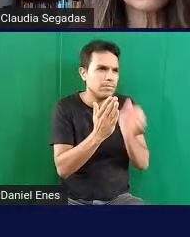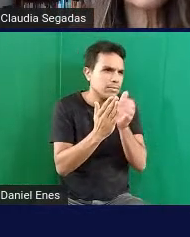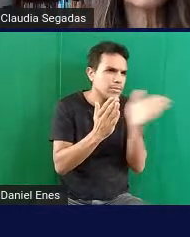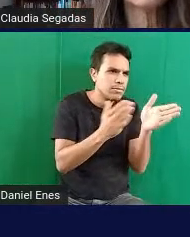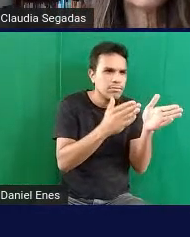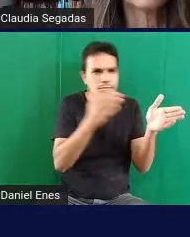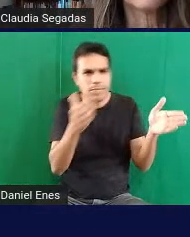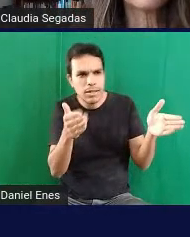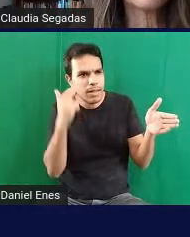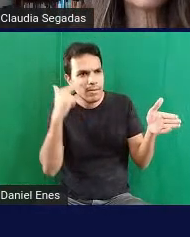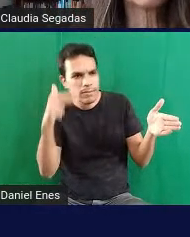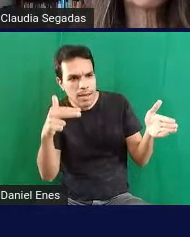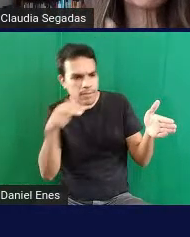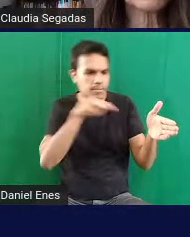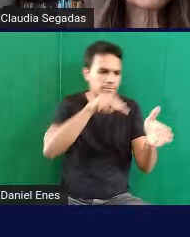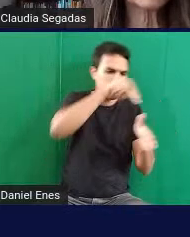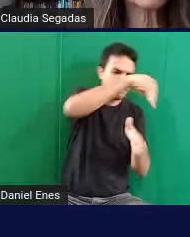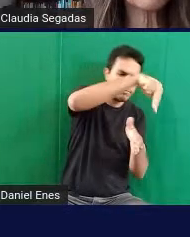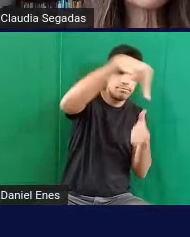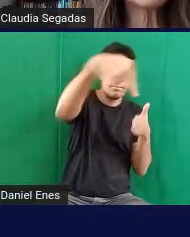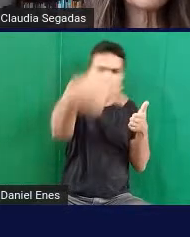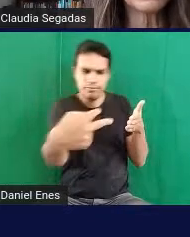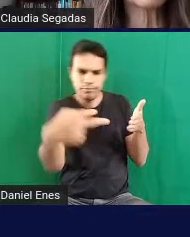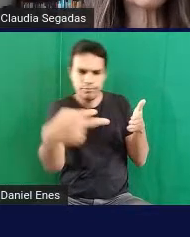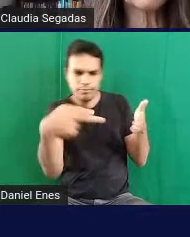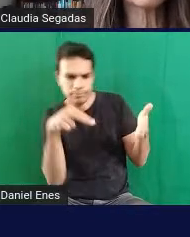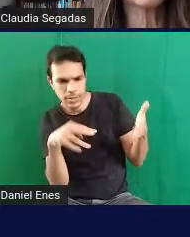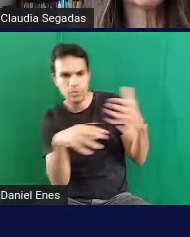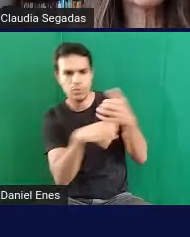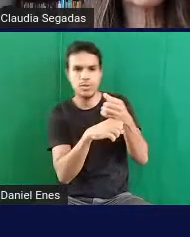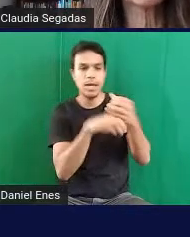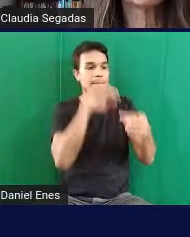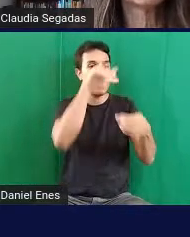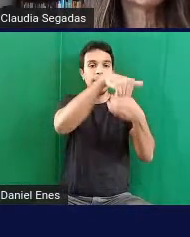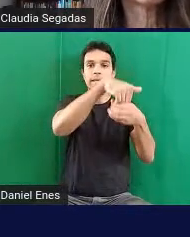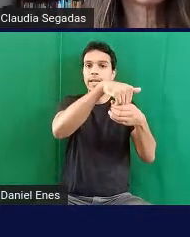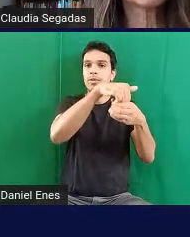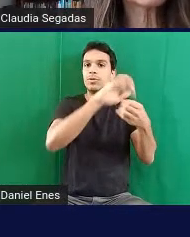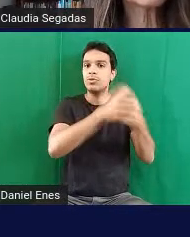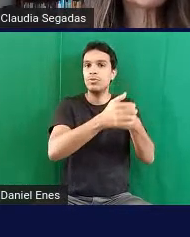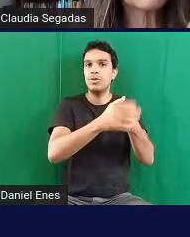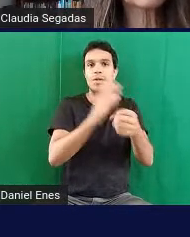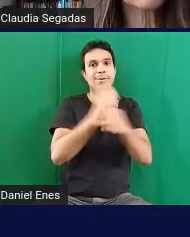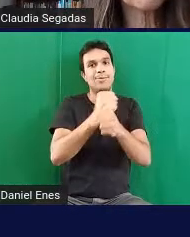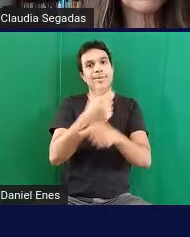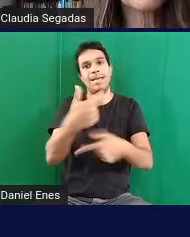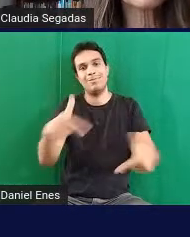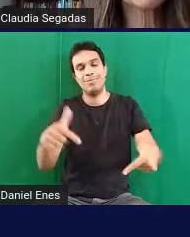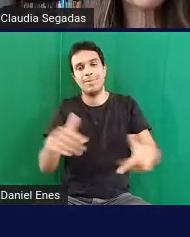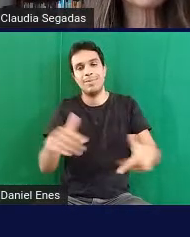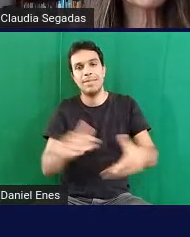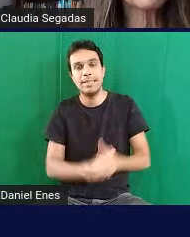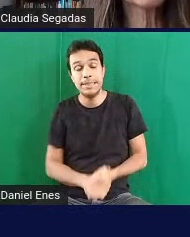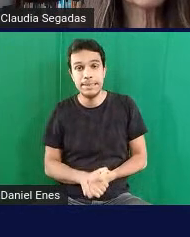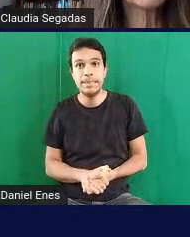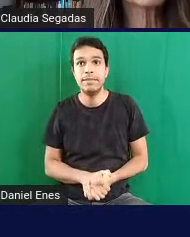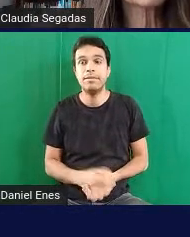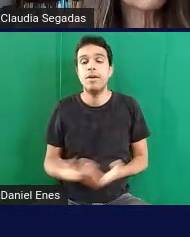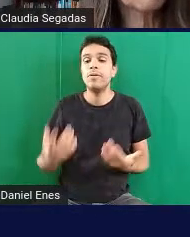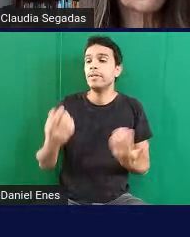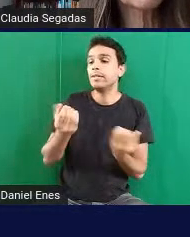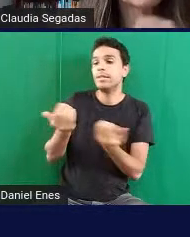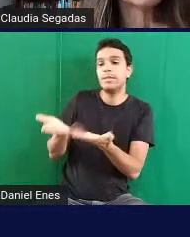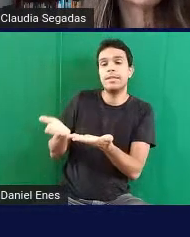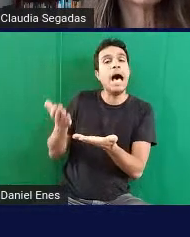onde é que está como é que a gente vai criar um recurso ou dar uma atividade como essa pra um